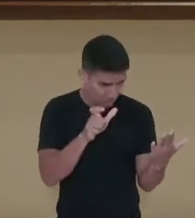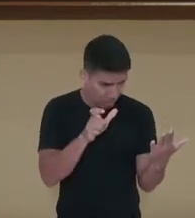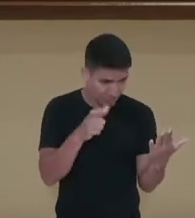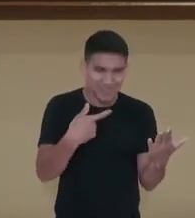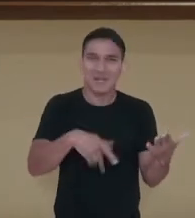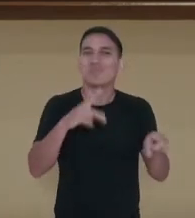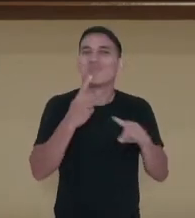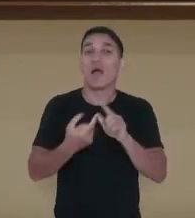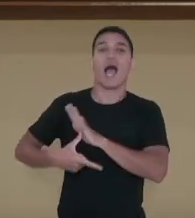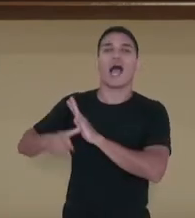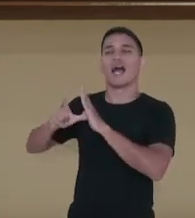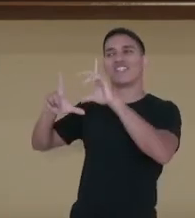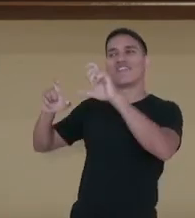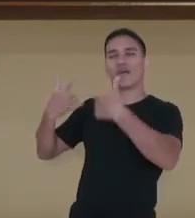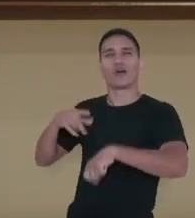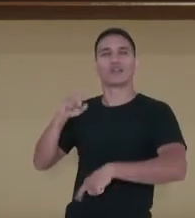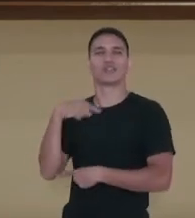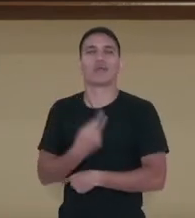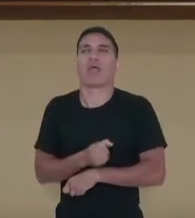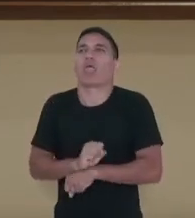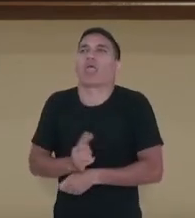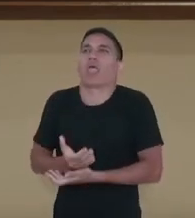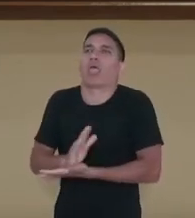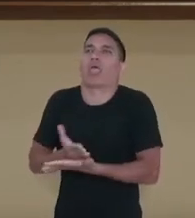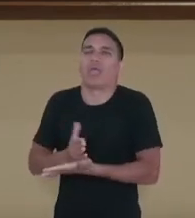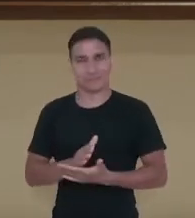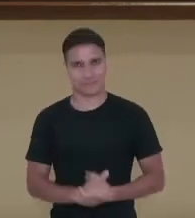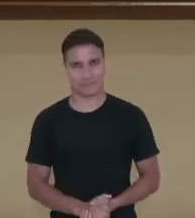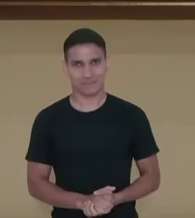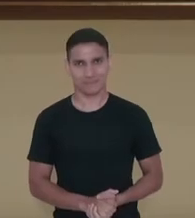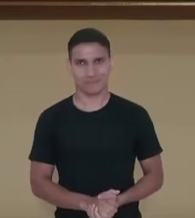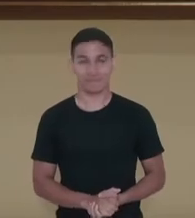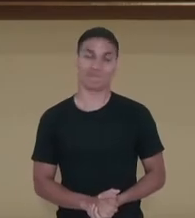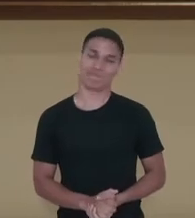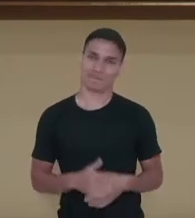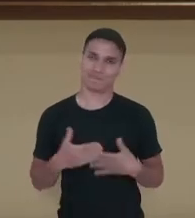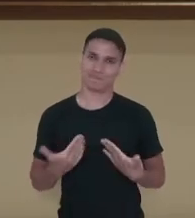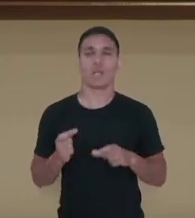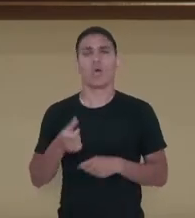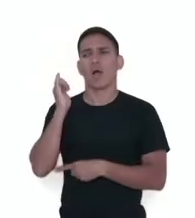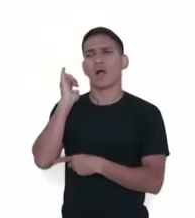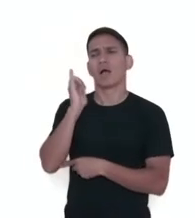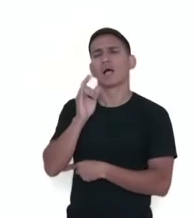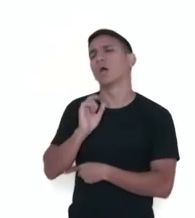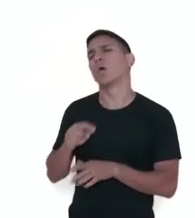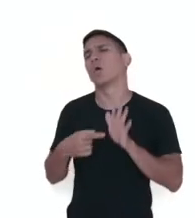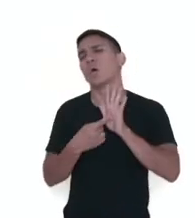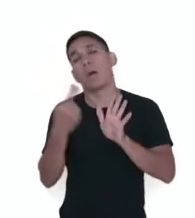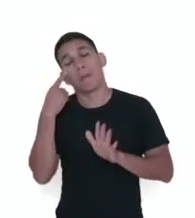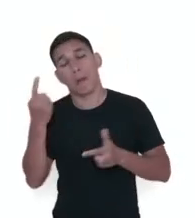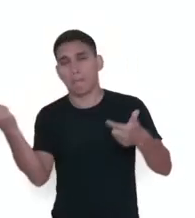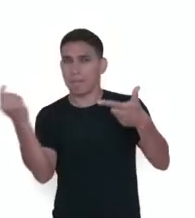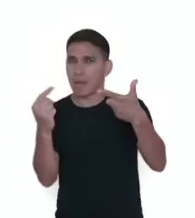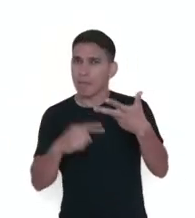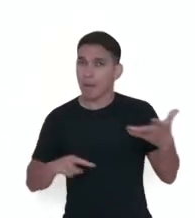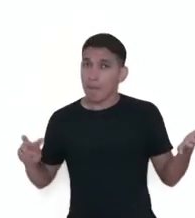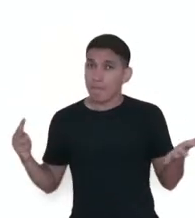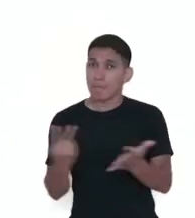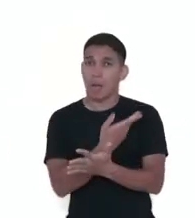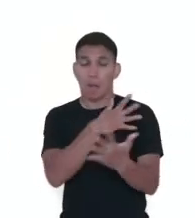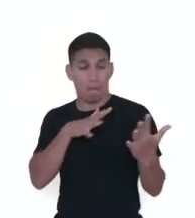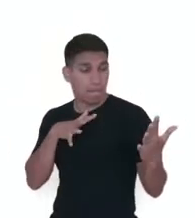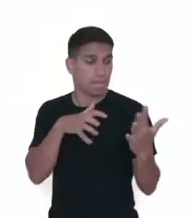fotografia, em que a gente fica um pouco agoniado. O que o narrador considerou como acidente de